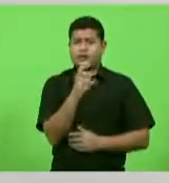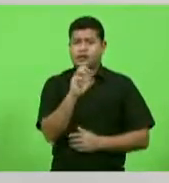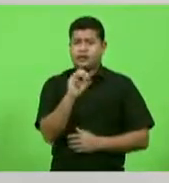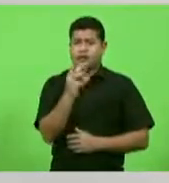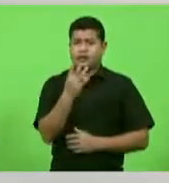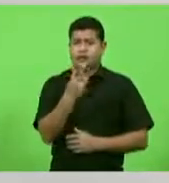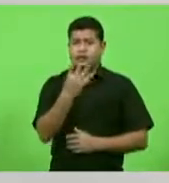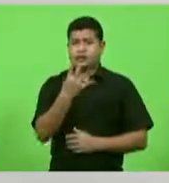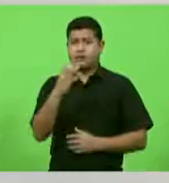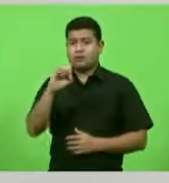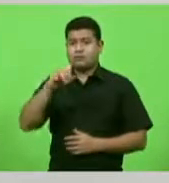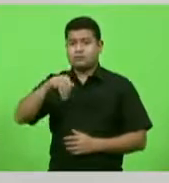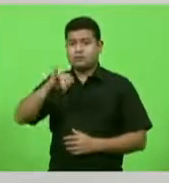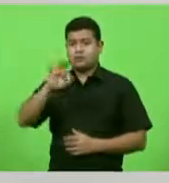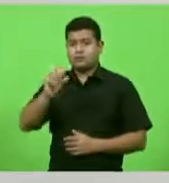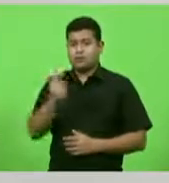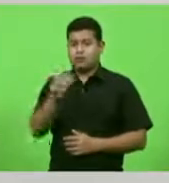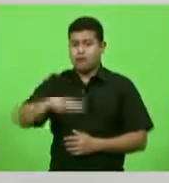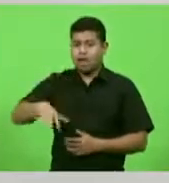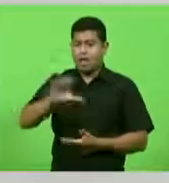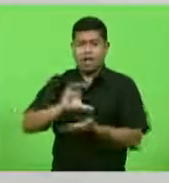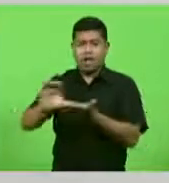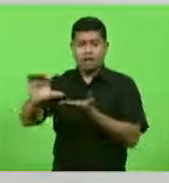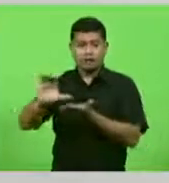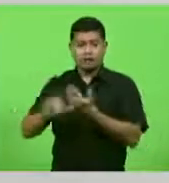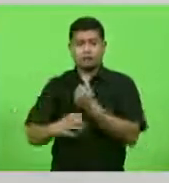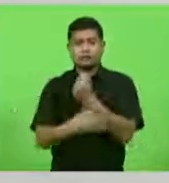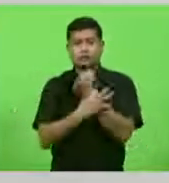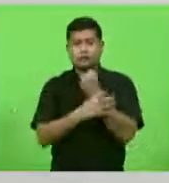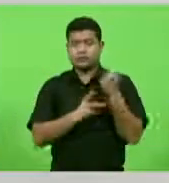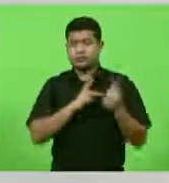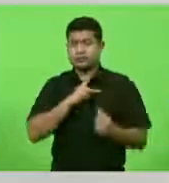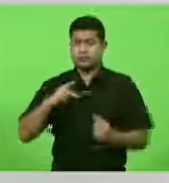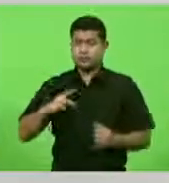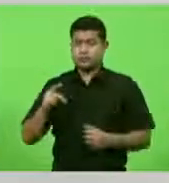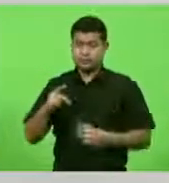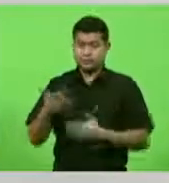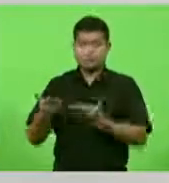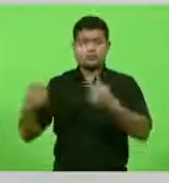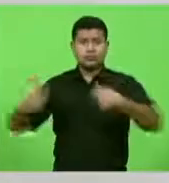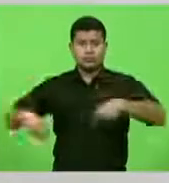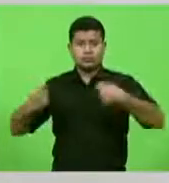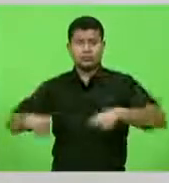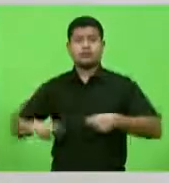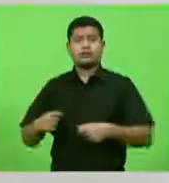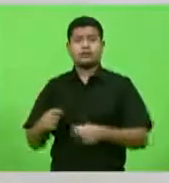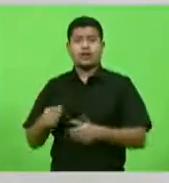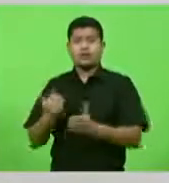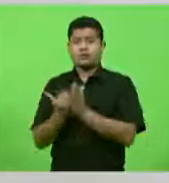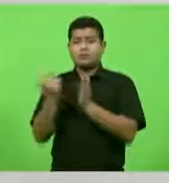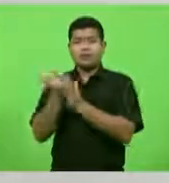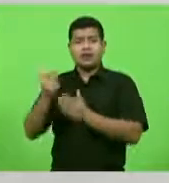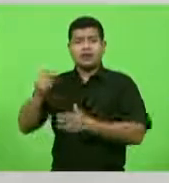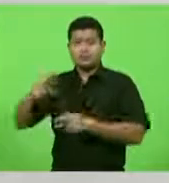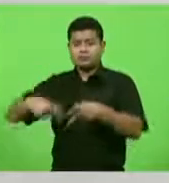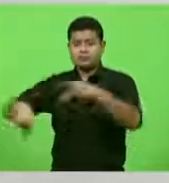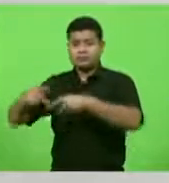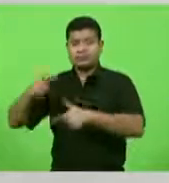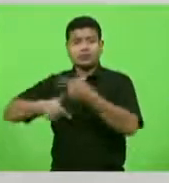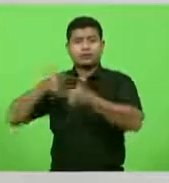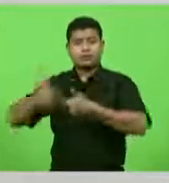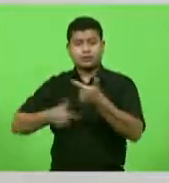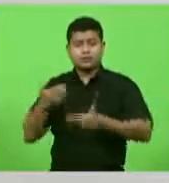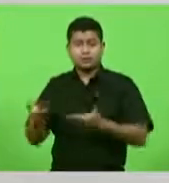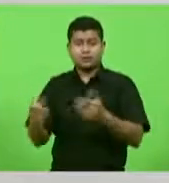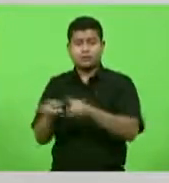na área da Segurança Pública. Esse setor que precisa de mais efetivos, de mais estrutura, de mais aparelhamento. Então,